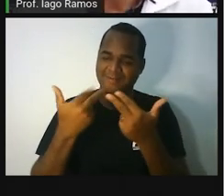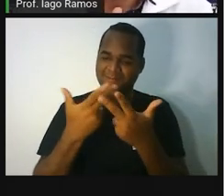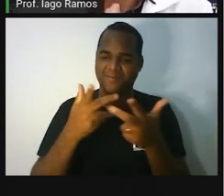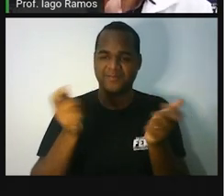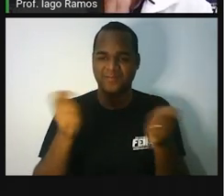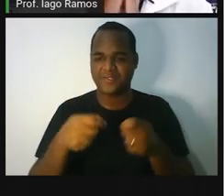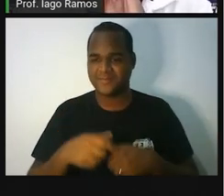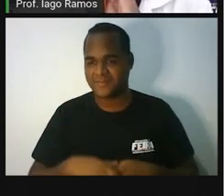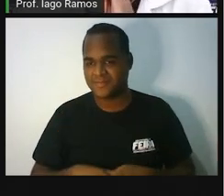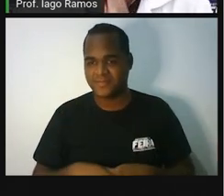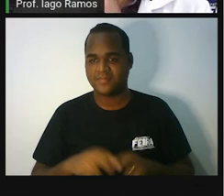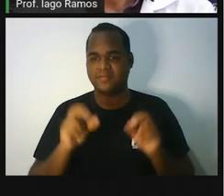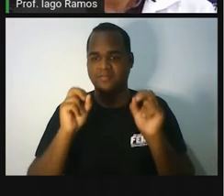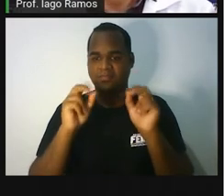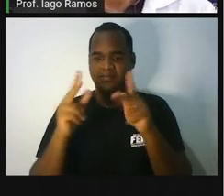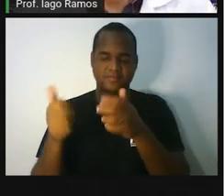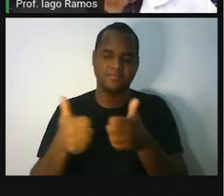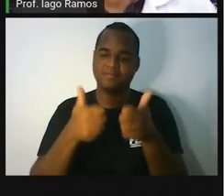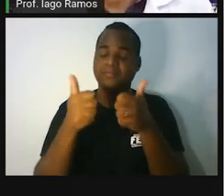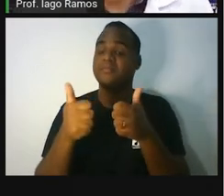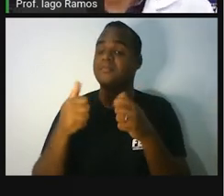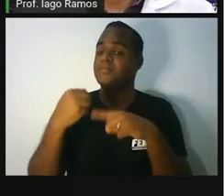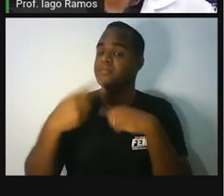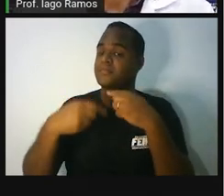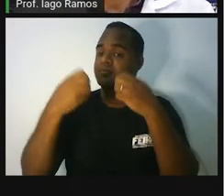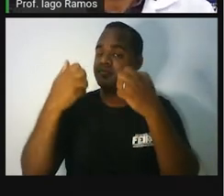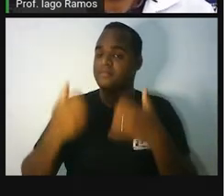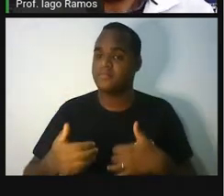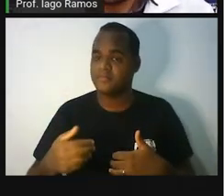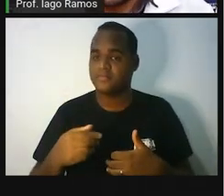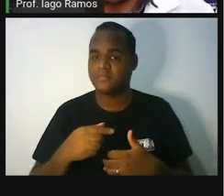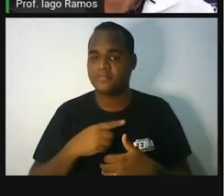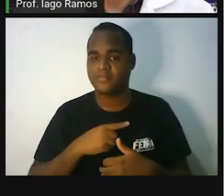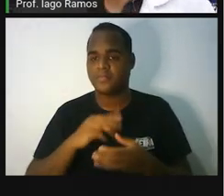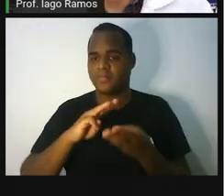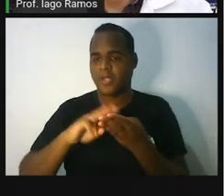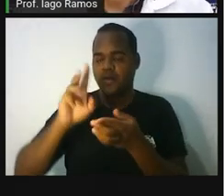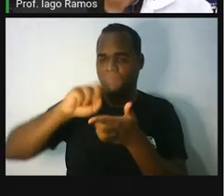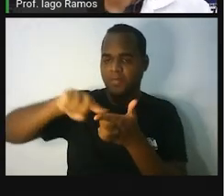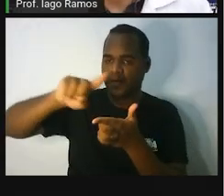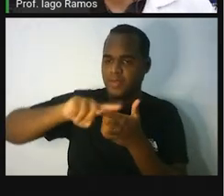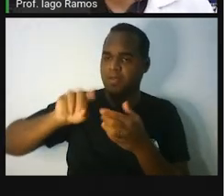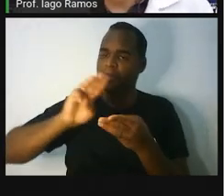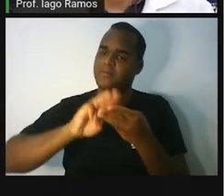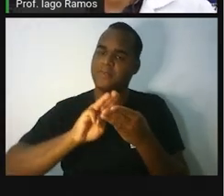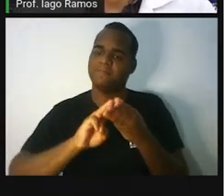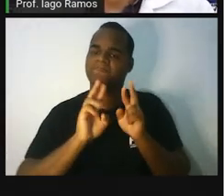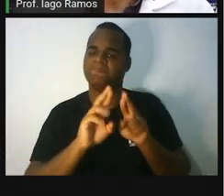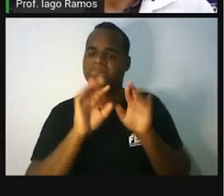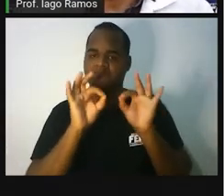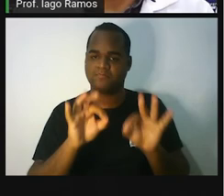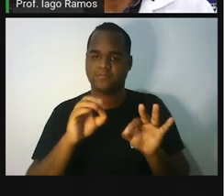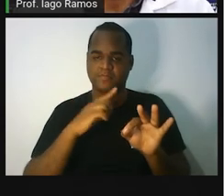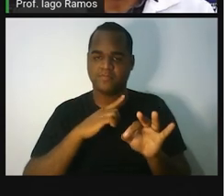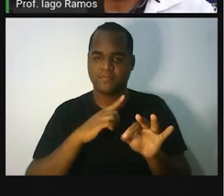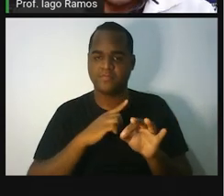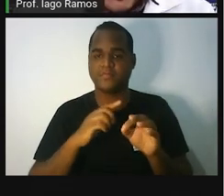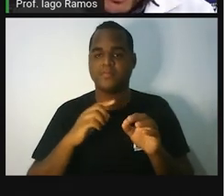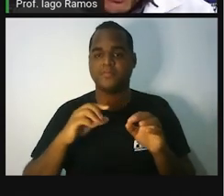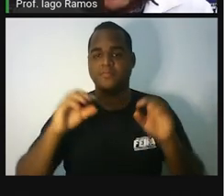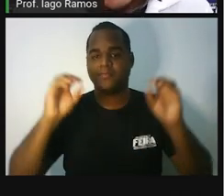Tranquilo? Até a próxima aula. Matemática não é problema, matemática é solução.